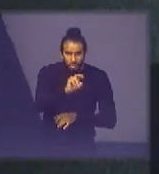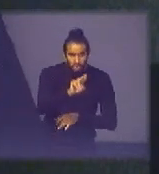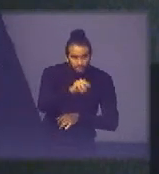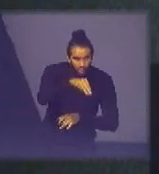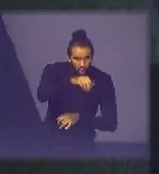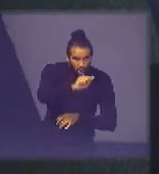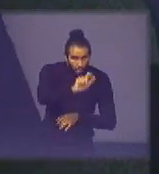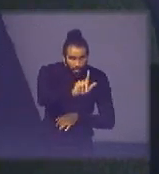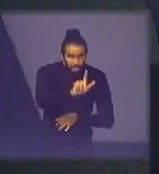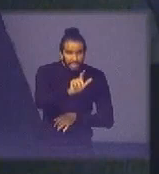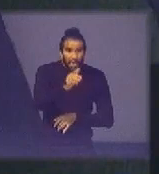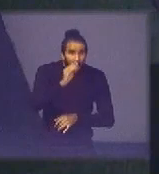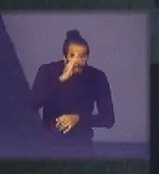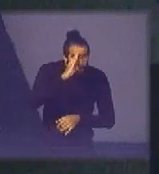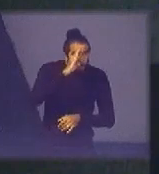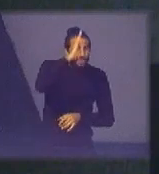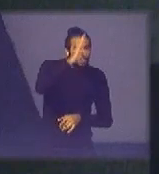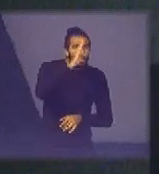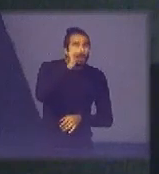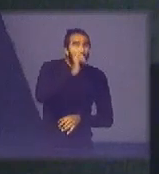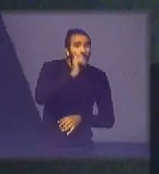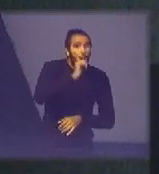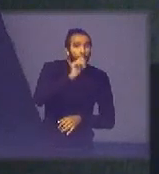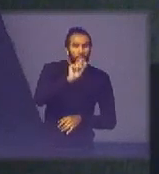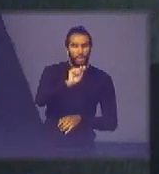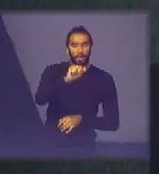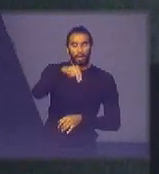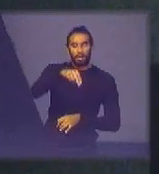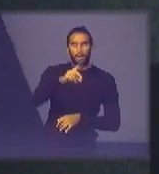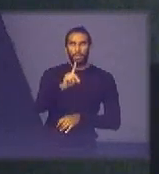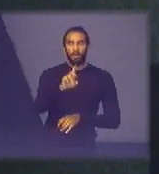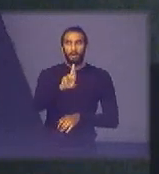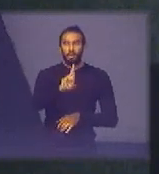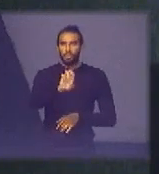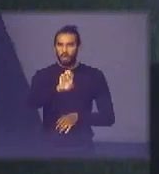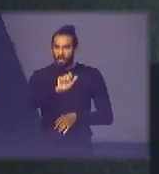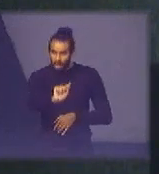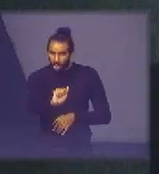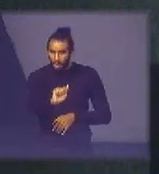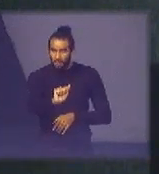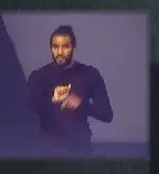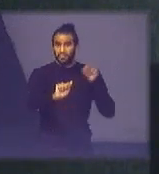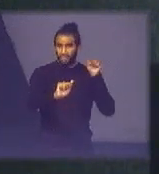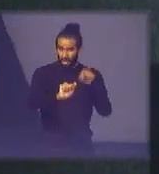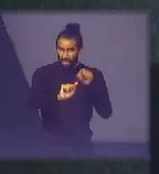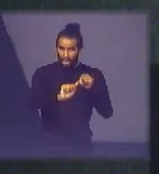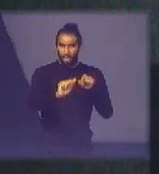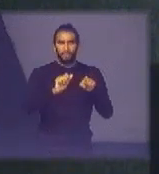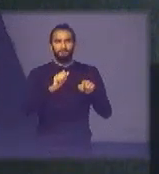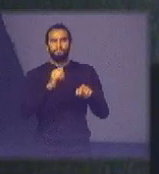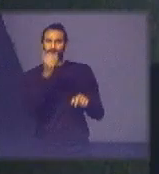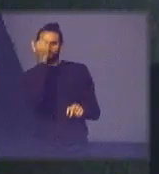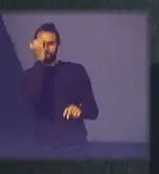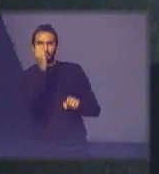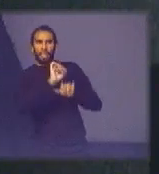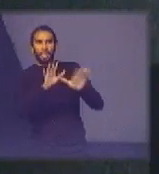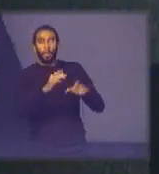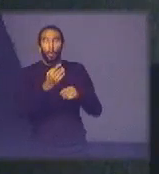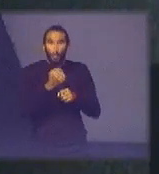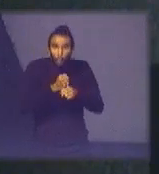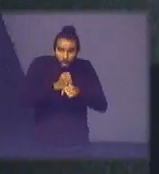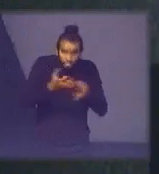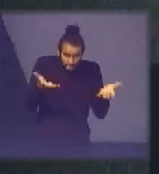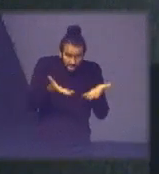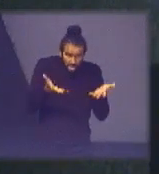capitaneada por uma mulher brilhante chamada Andréa Asch e essa foi a sacada que a gente teve esse ano que as nossas